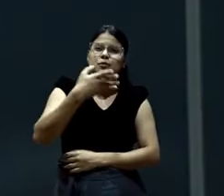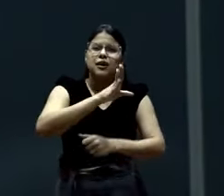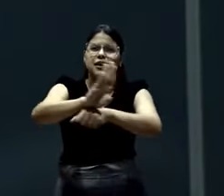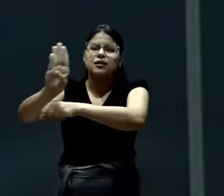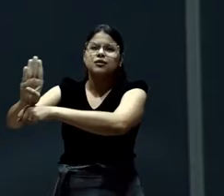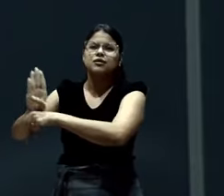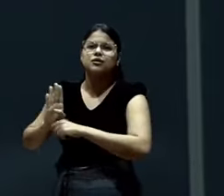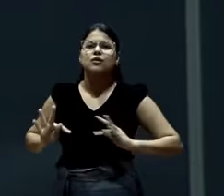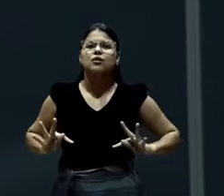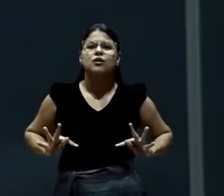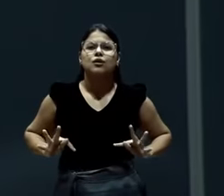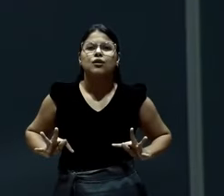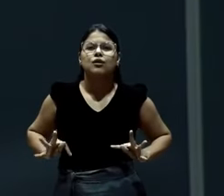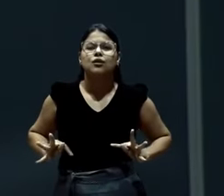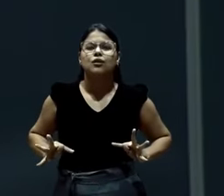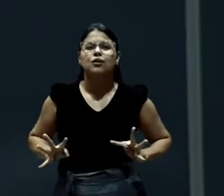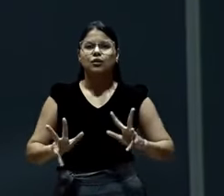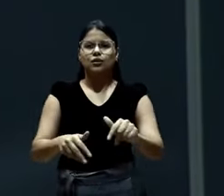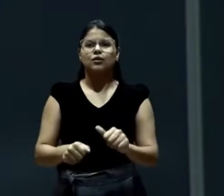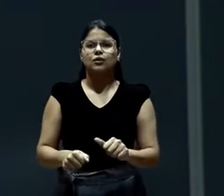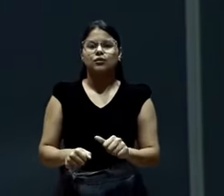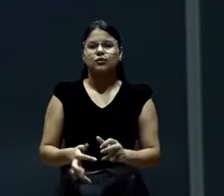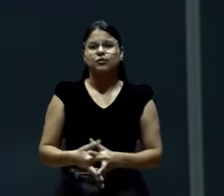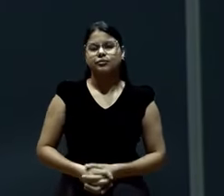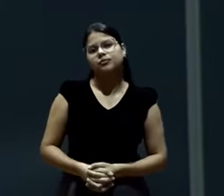E tem esse. Essa palavra.